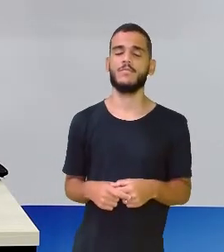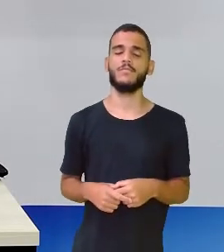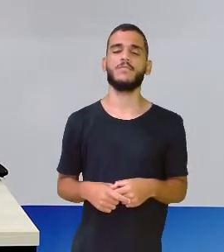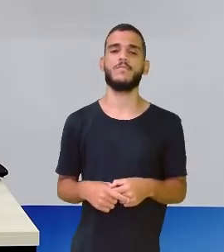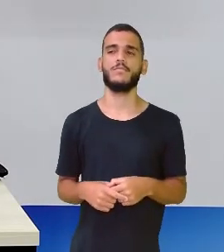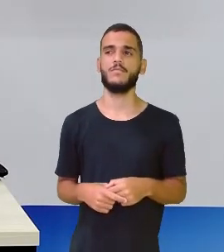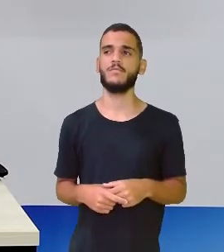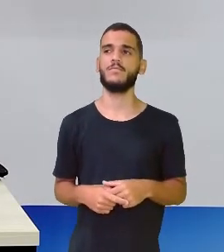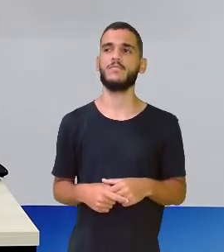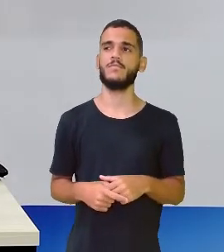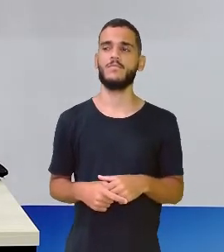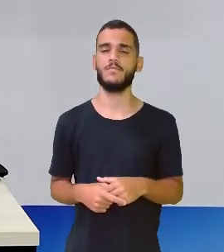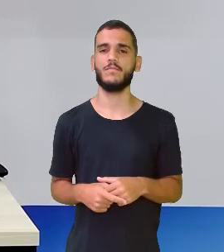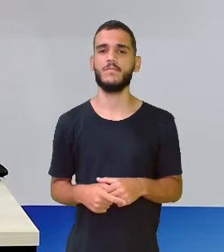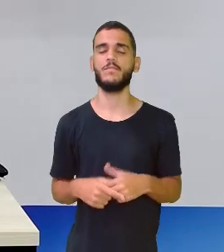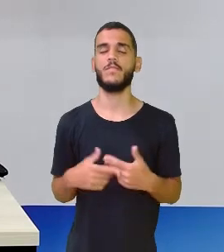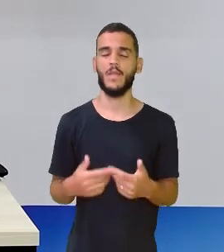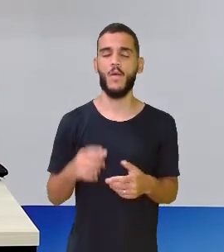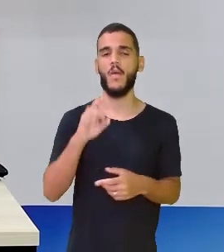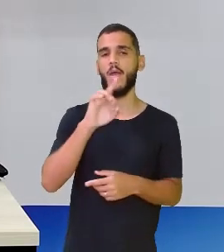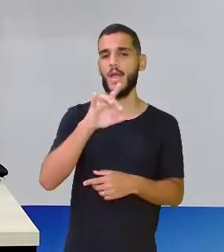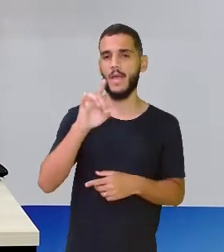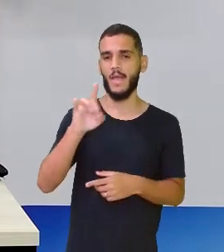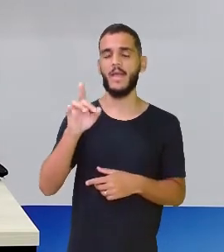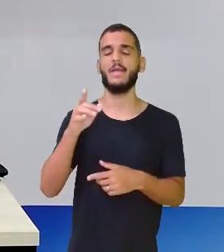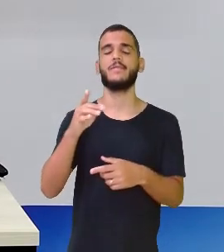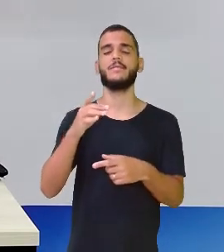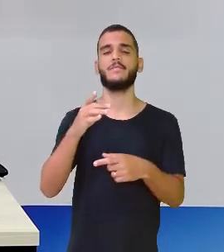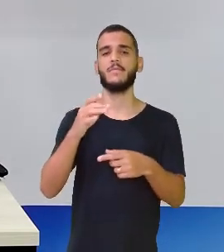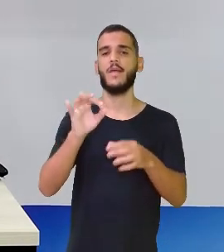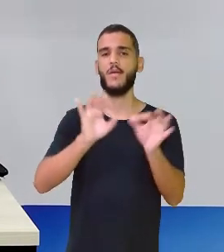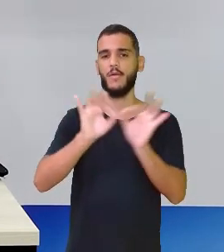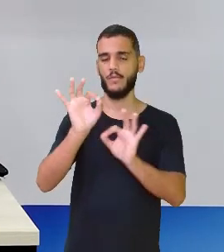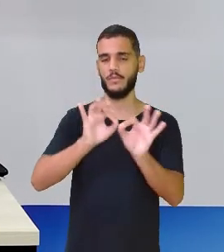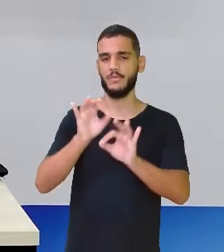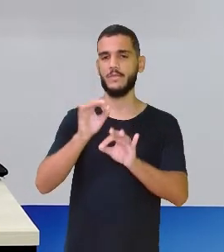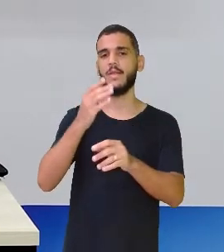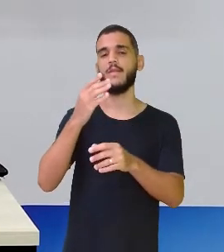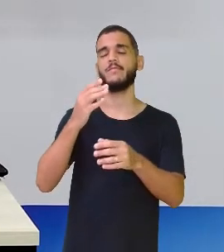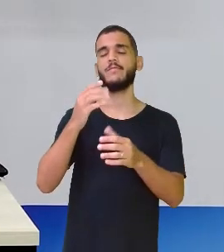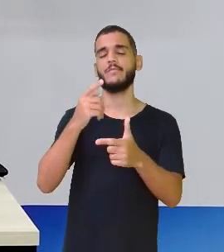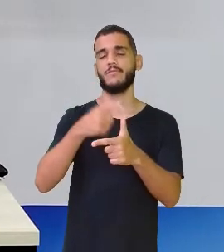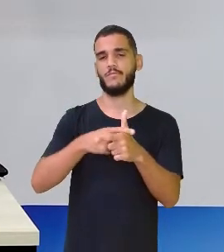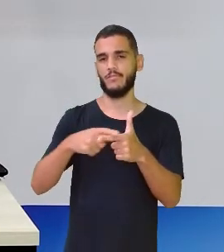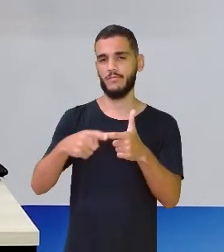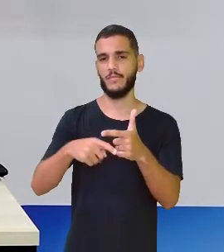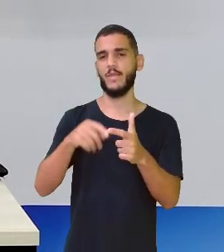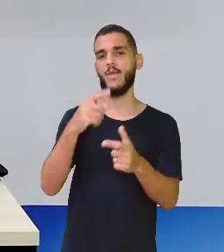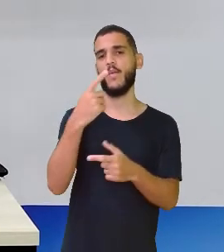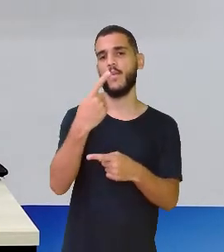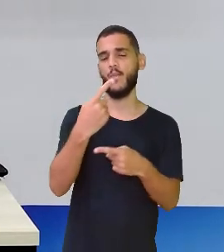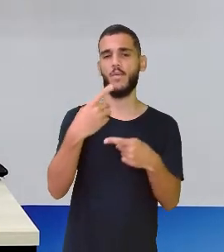Dividir em cinco. Onde cada pedacinho desse vai valer um quinto. Um quinto.